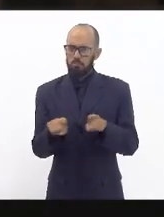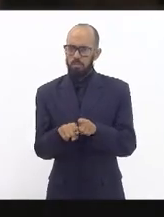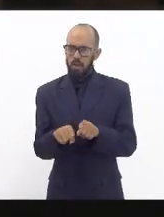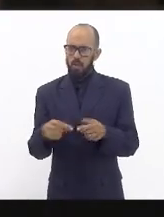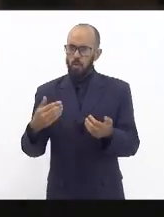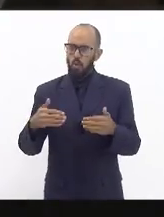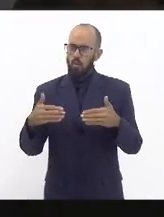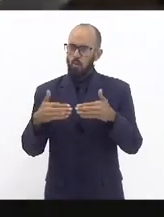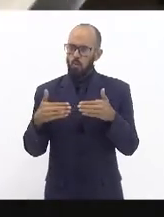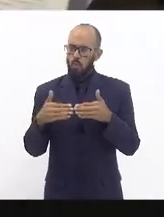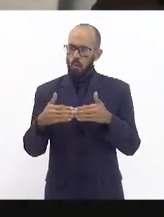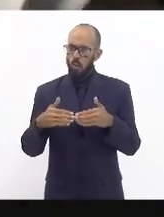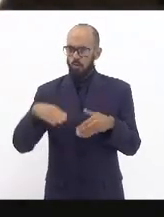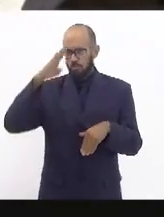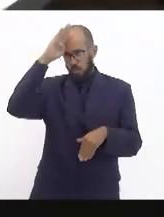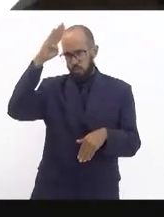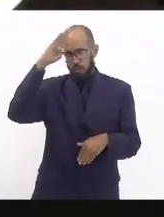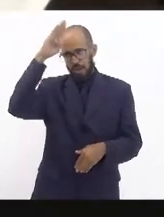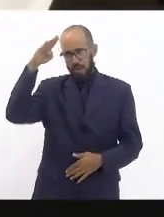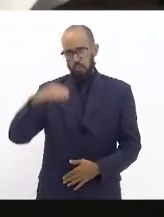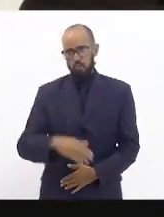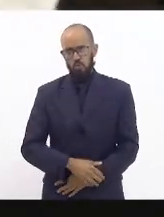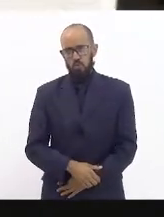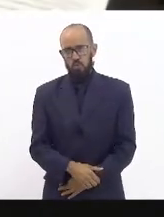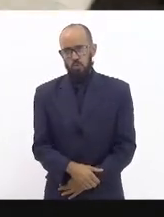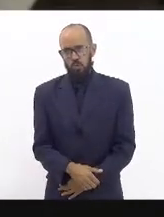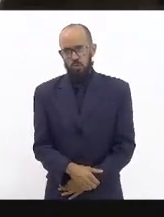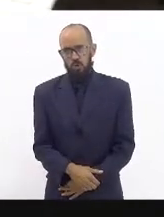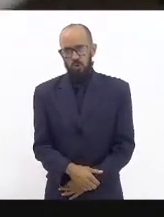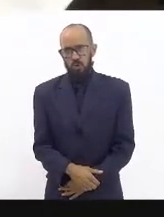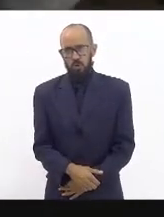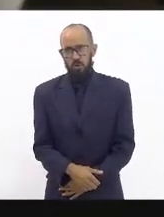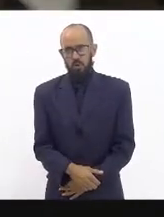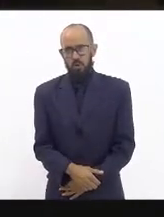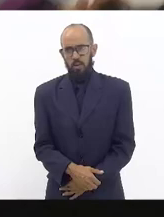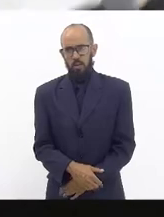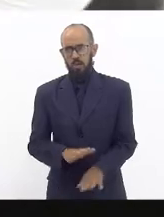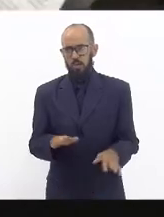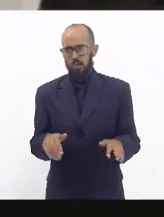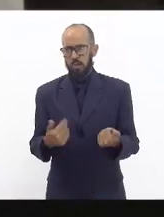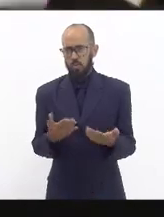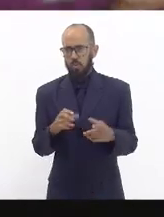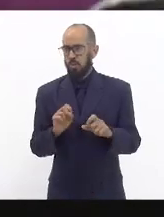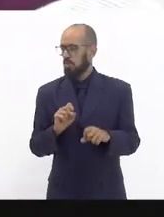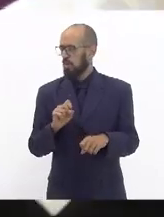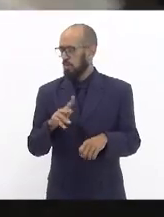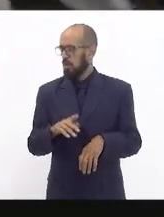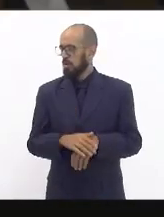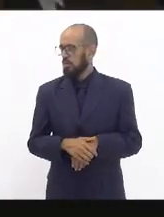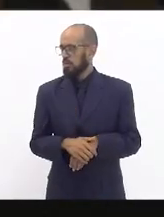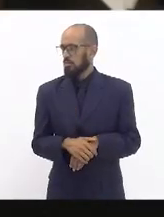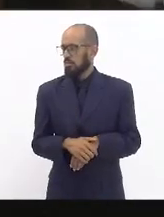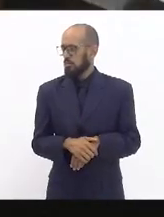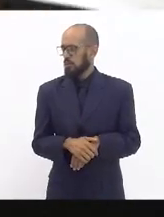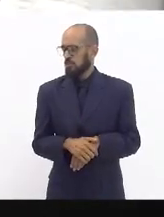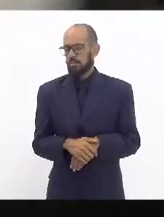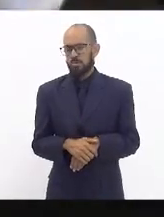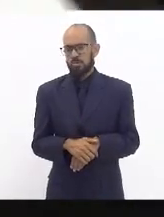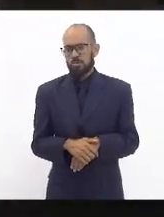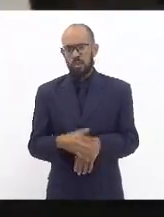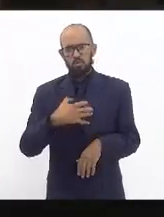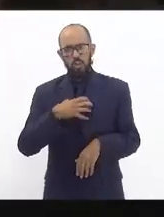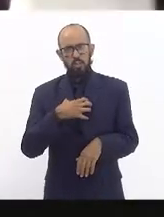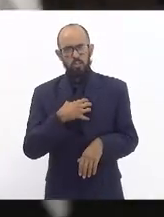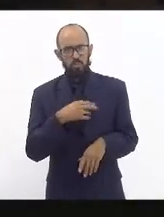Bolsonaro como o povo da minha região fala Bolsonaro não fala Bolsonaro fala Bolsonaro mas eu entendo é a forma de eles falarem a maneira do povo